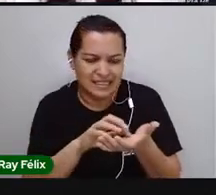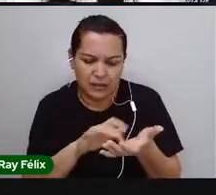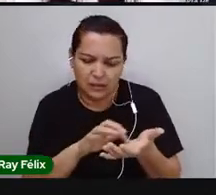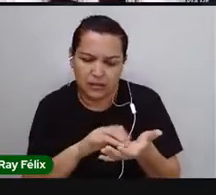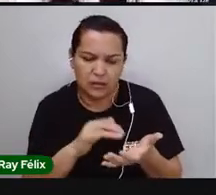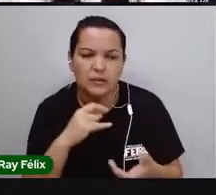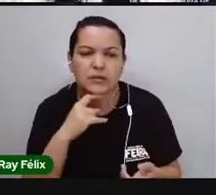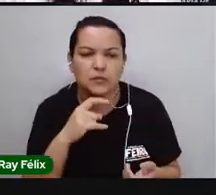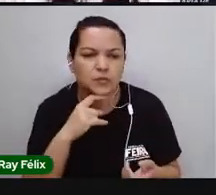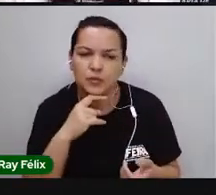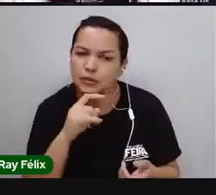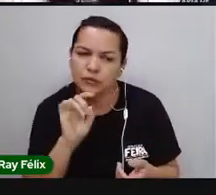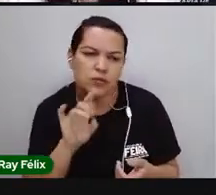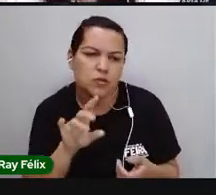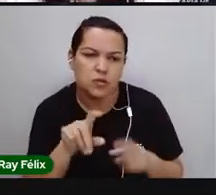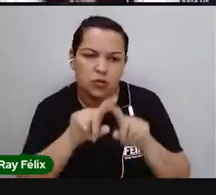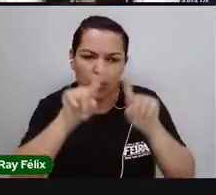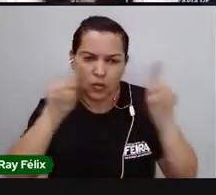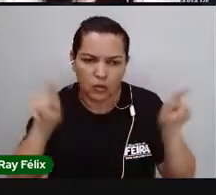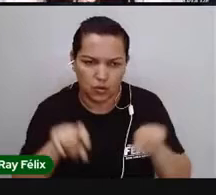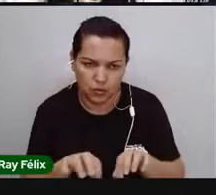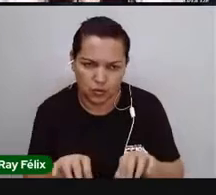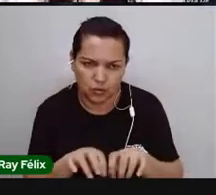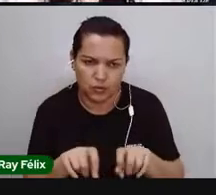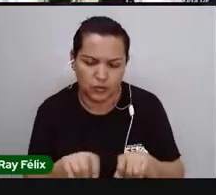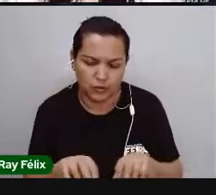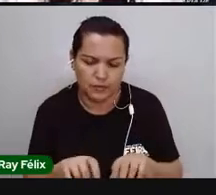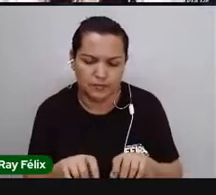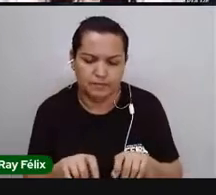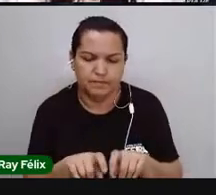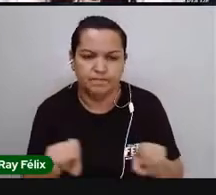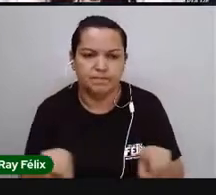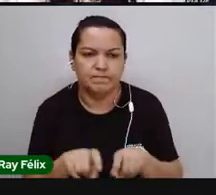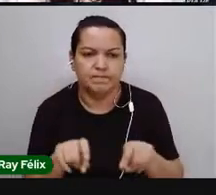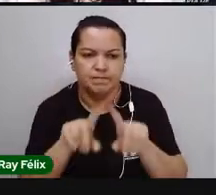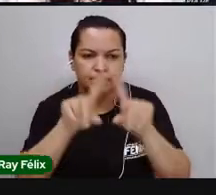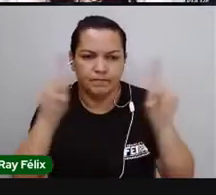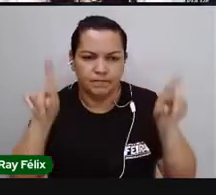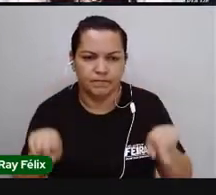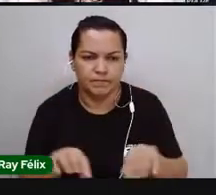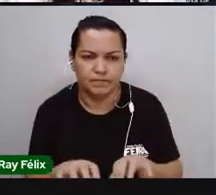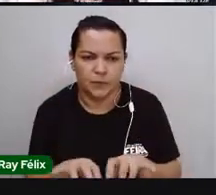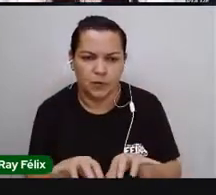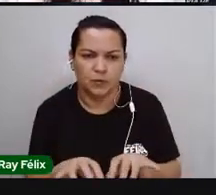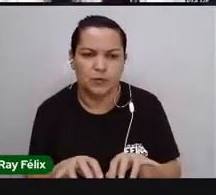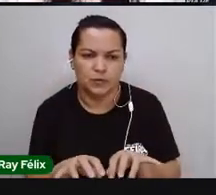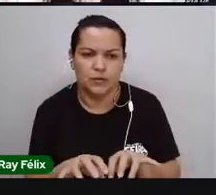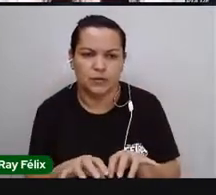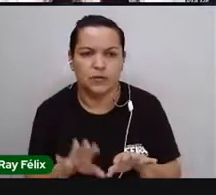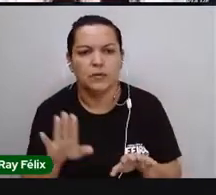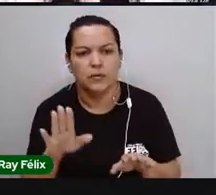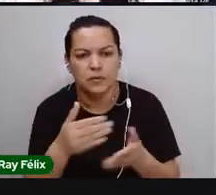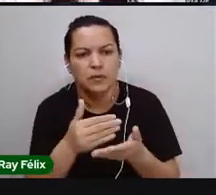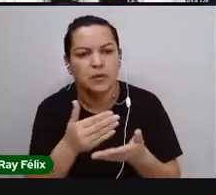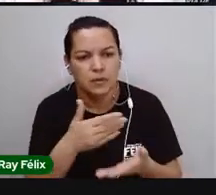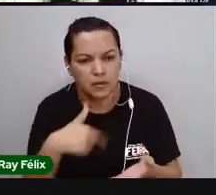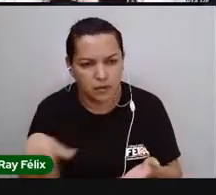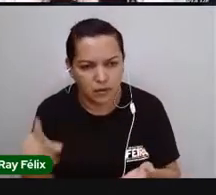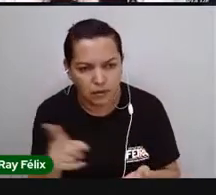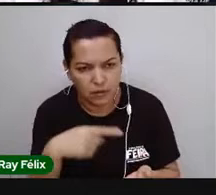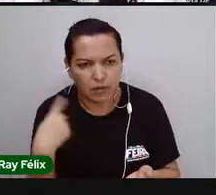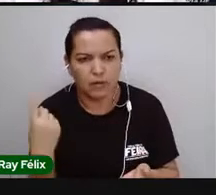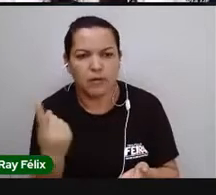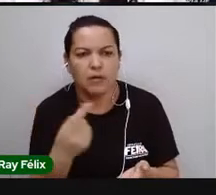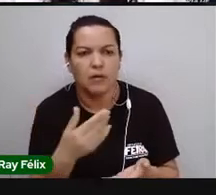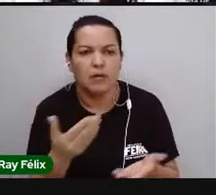só dá para ser utilizada essa ferramenta para quem tiver o computador. Mas aí nós vamos agora